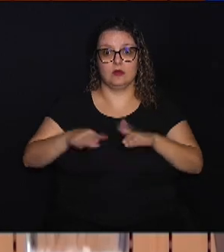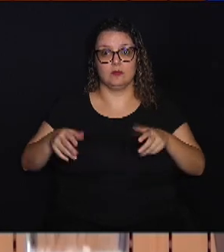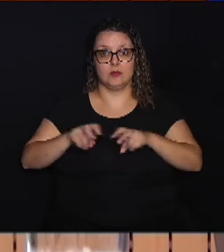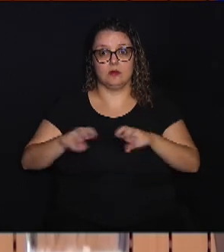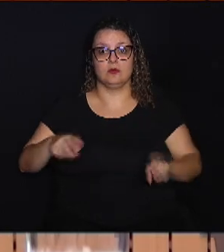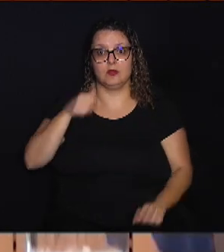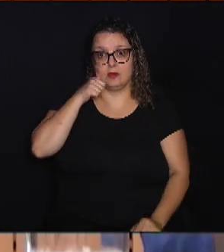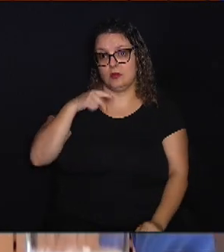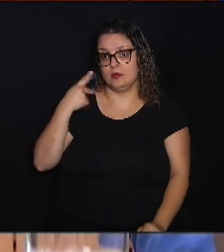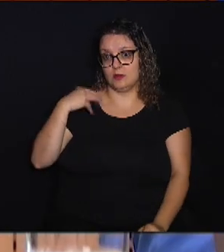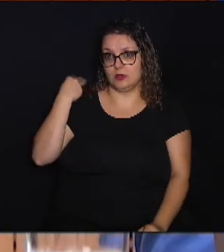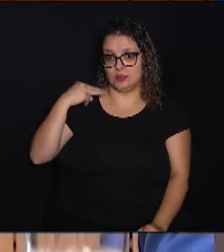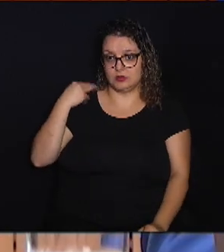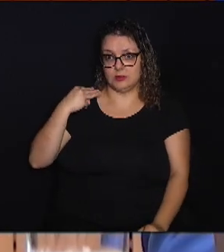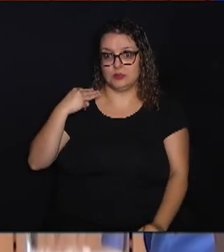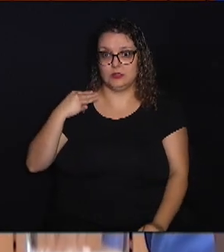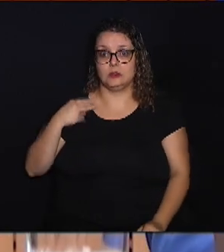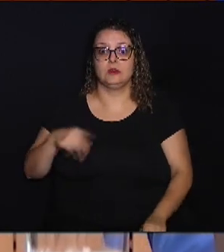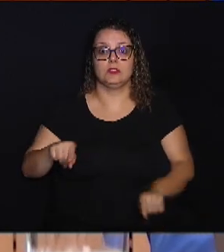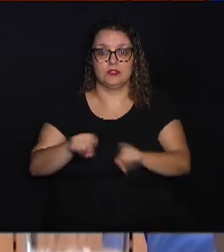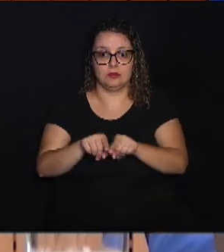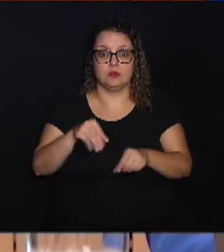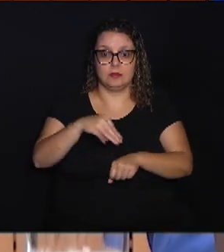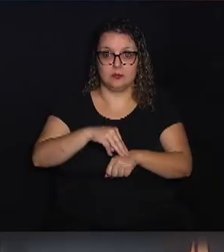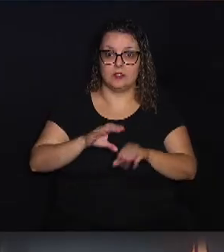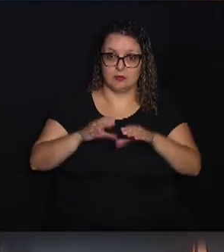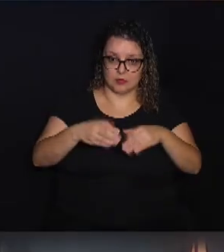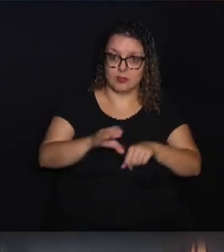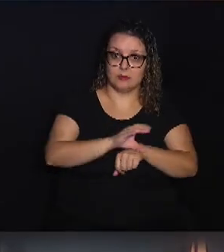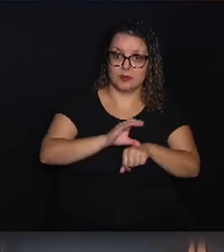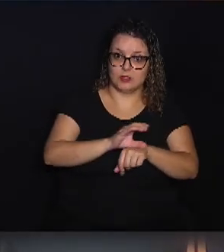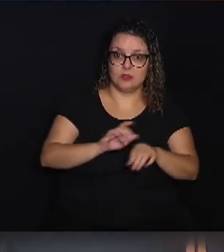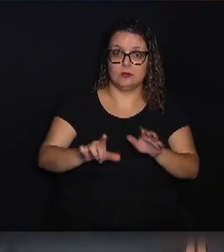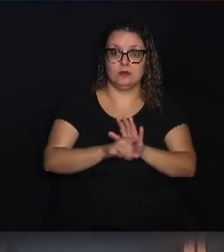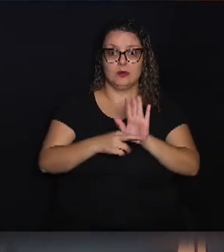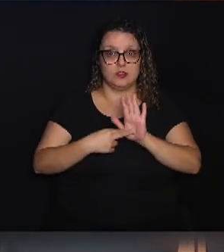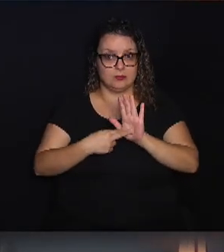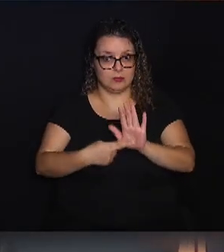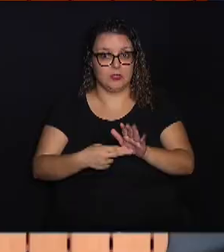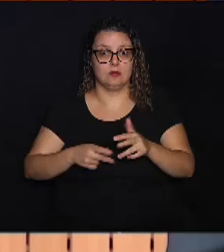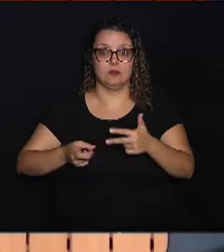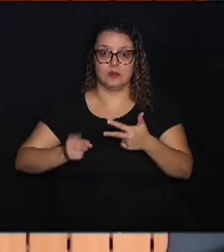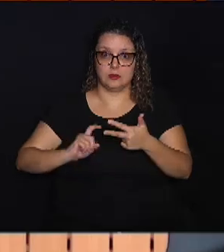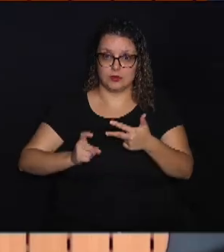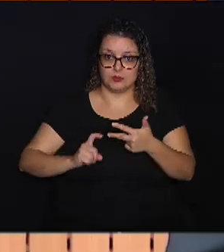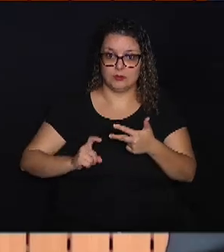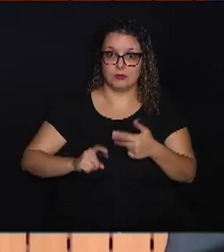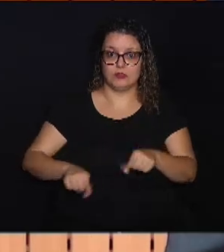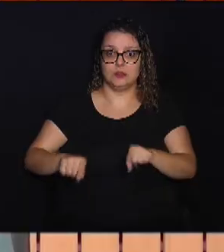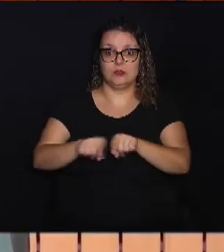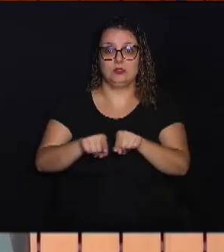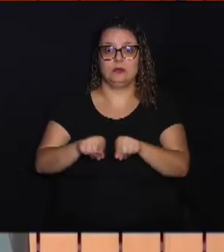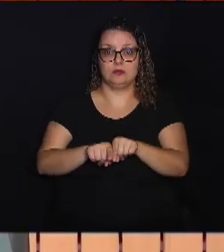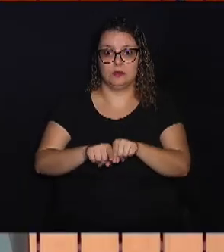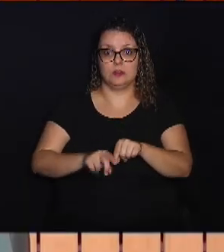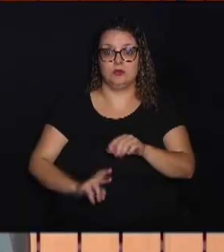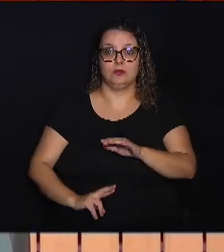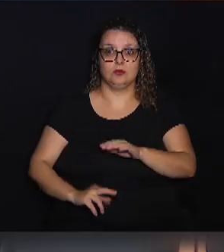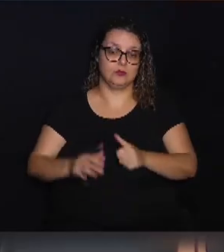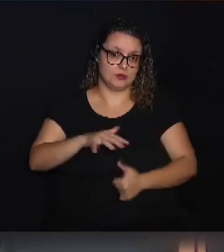a vereadora Mariana Conte, que também é membro da comissão, representantes do Executivo e os reitores das duas